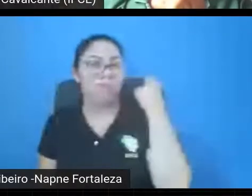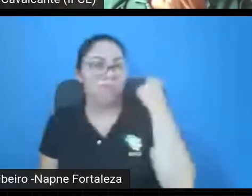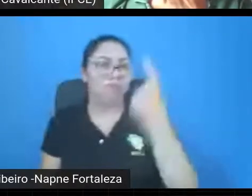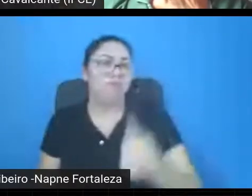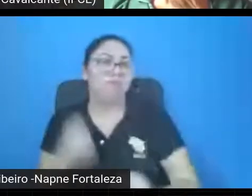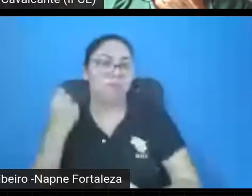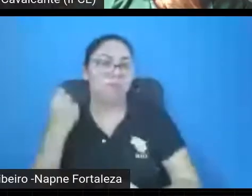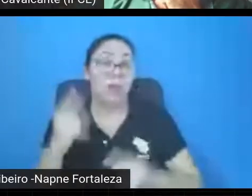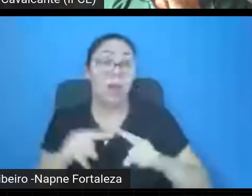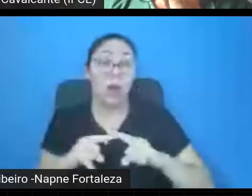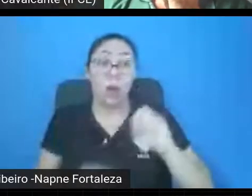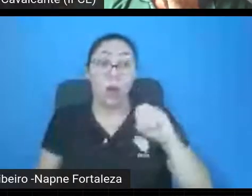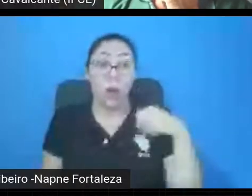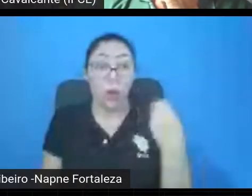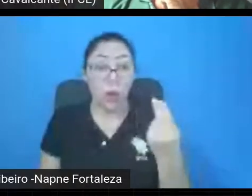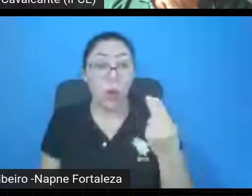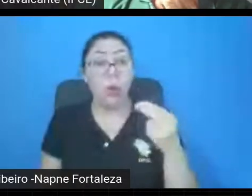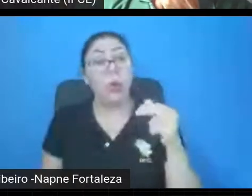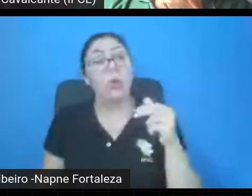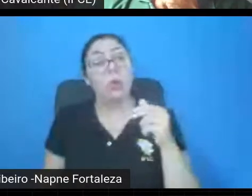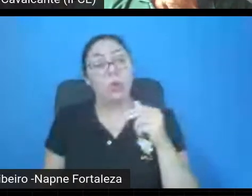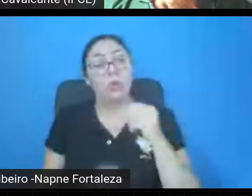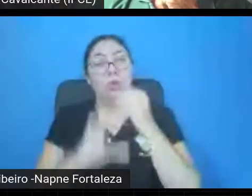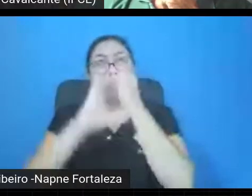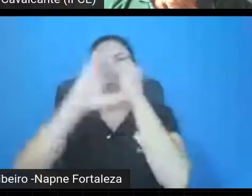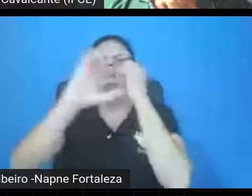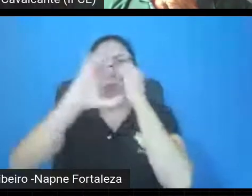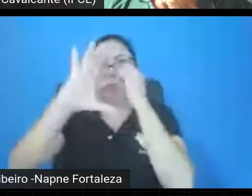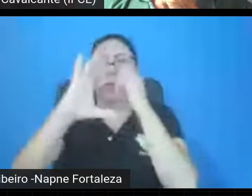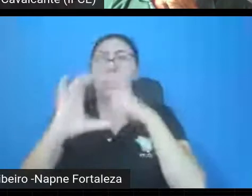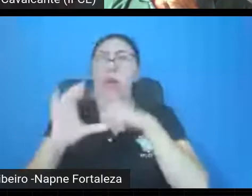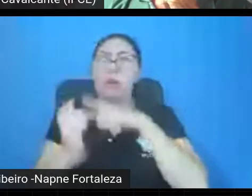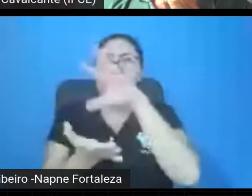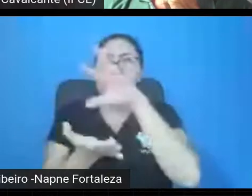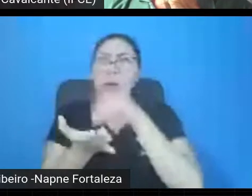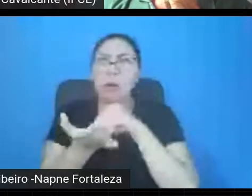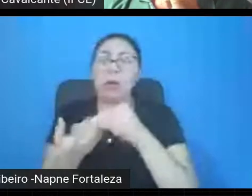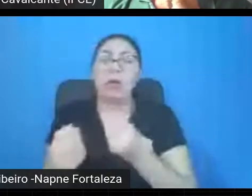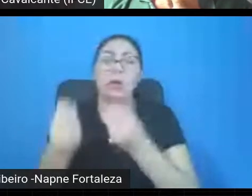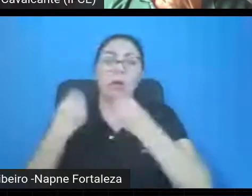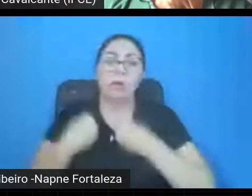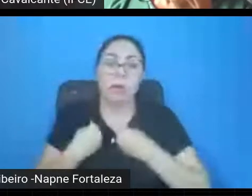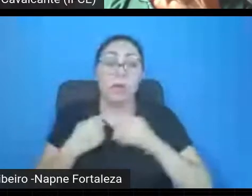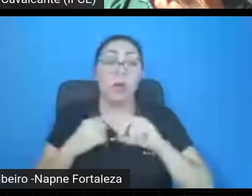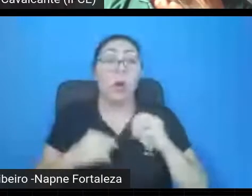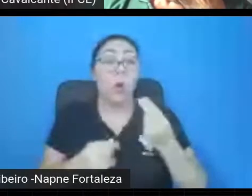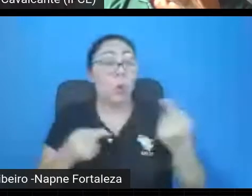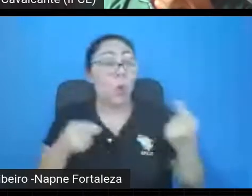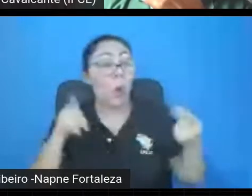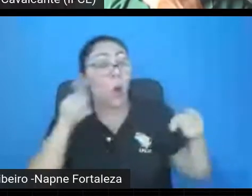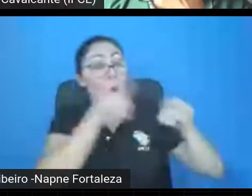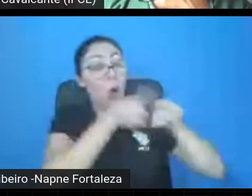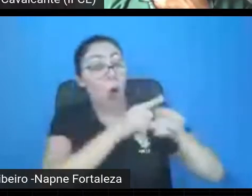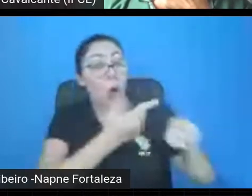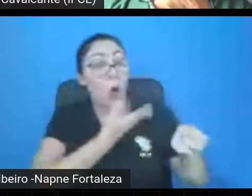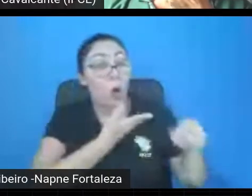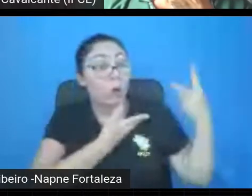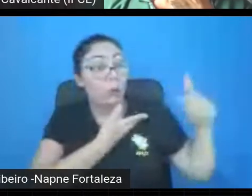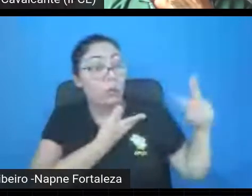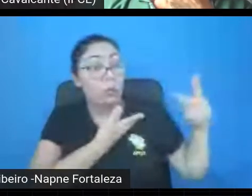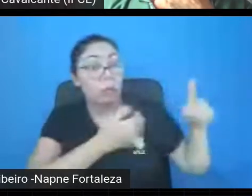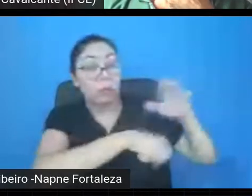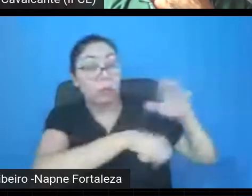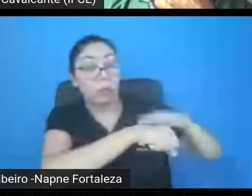mandam para você, ou faz-se uma colaboração gigantesca que observa-se como o slogan que o Kepler falou,